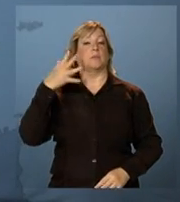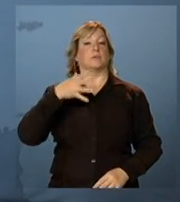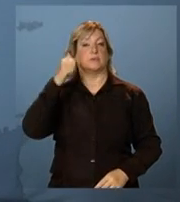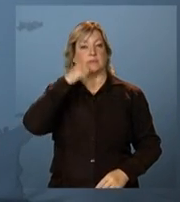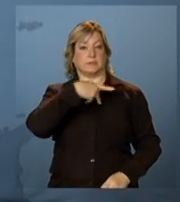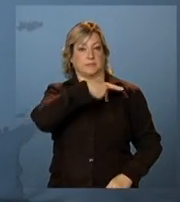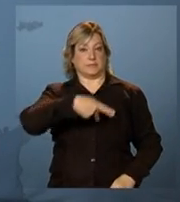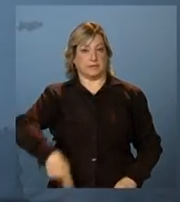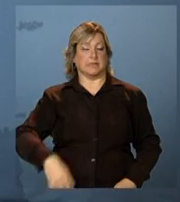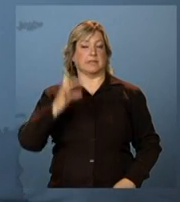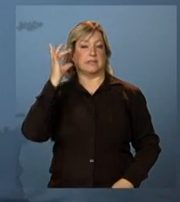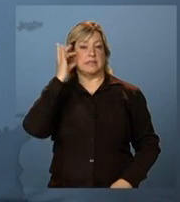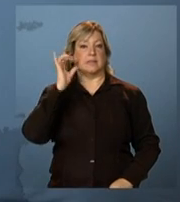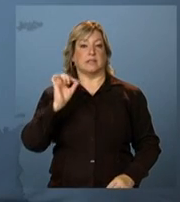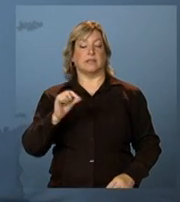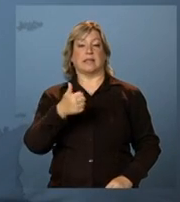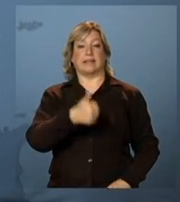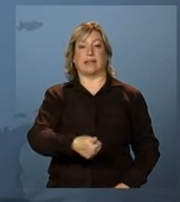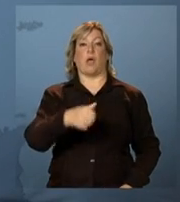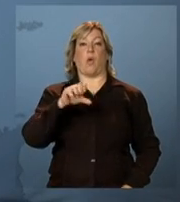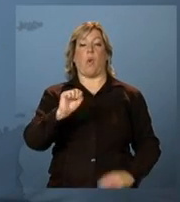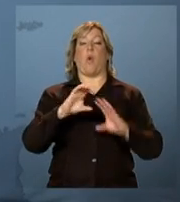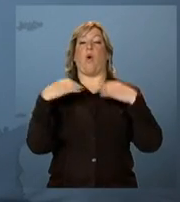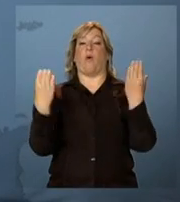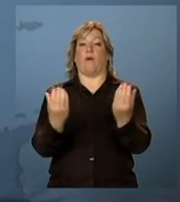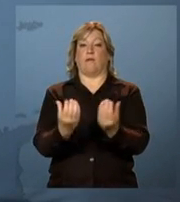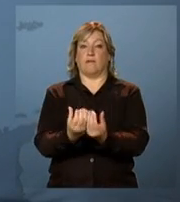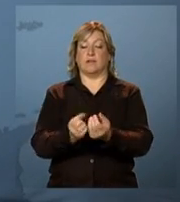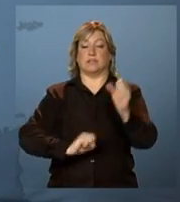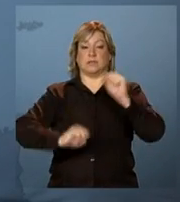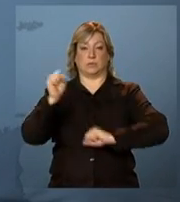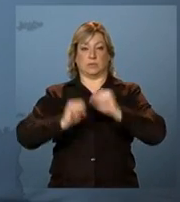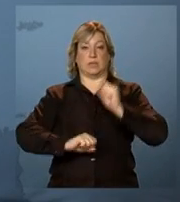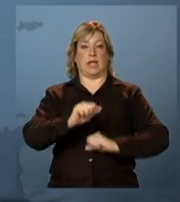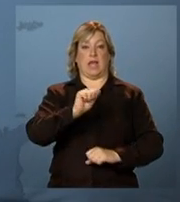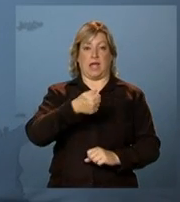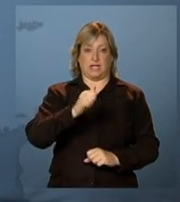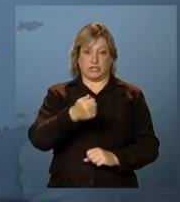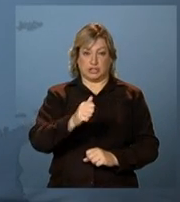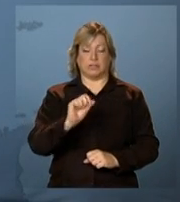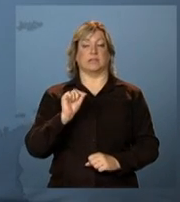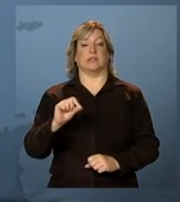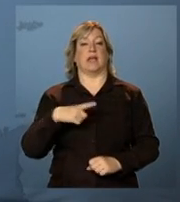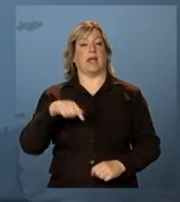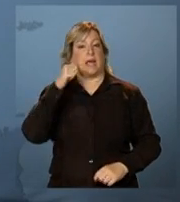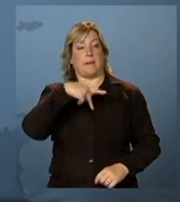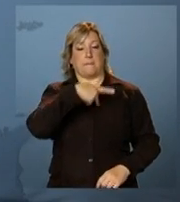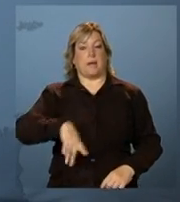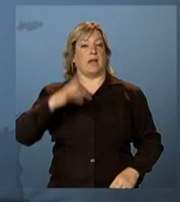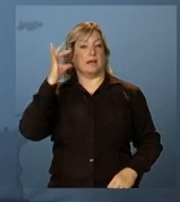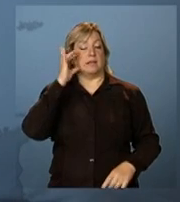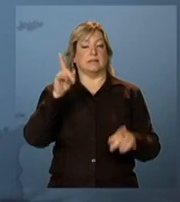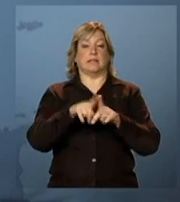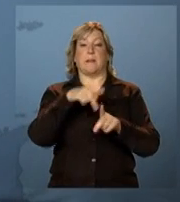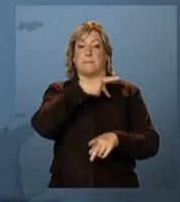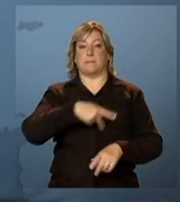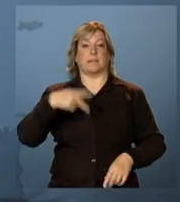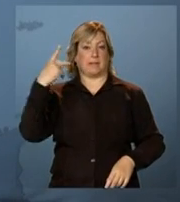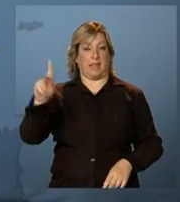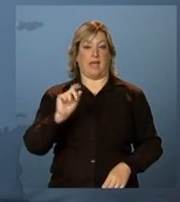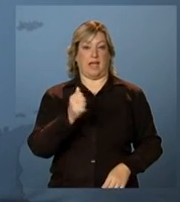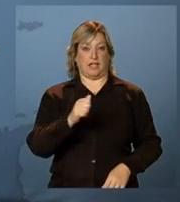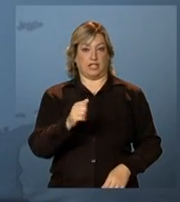da presidenta Dilma Rousseff na 18ª Conferência Industrial Argentina. A presidenta Dilma e a presidenta da